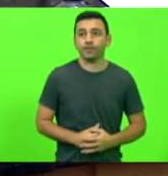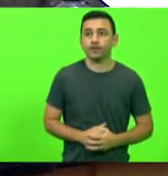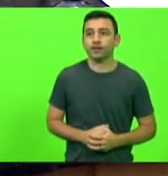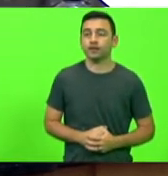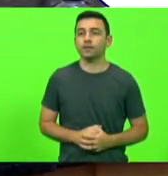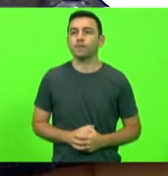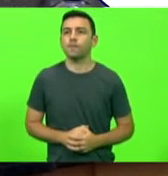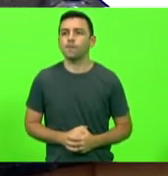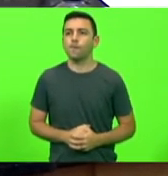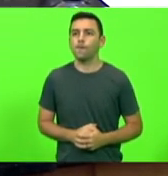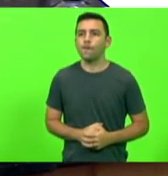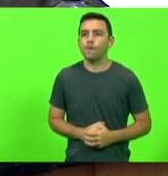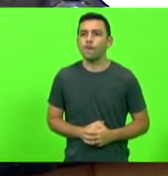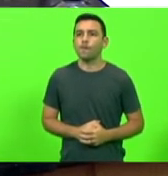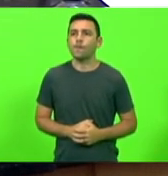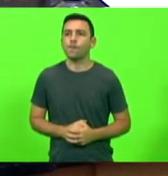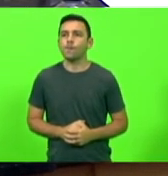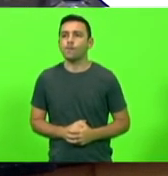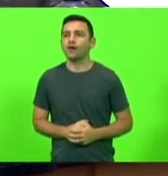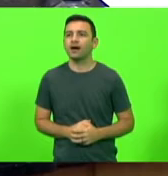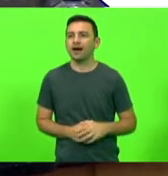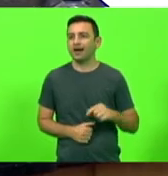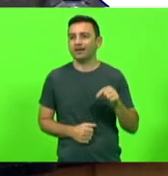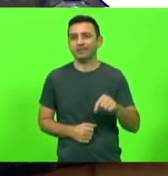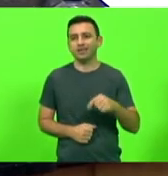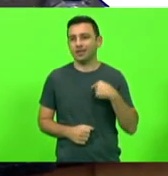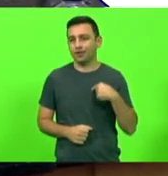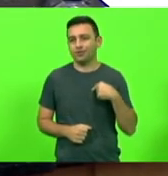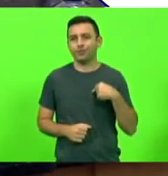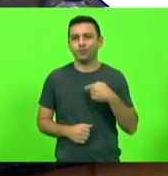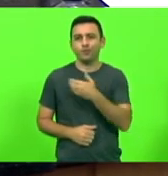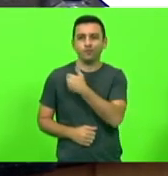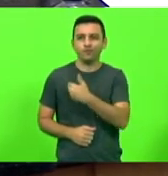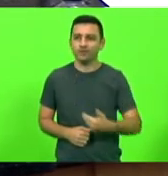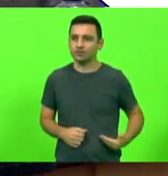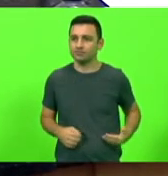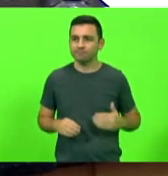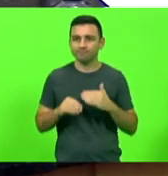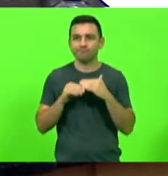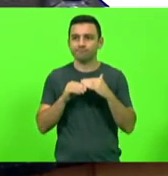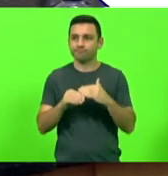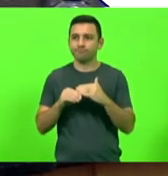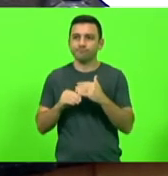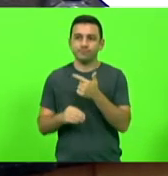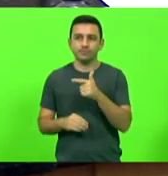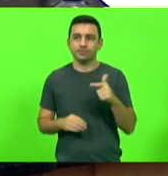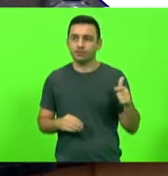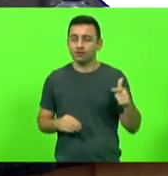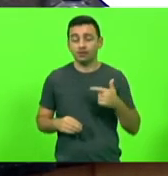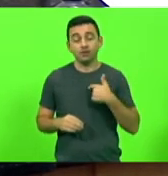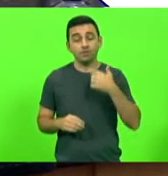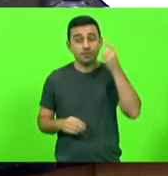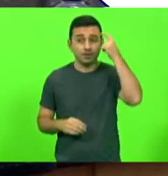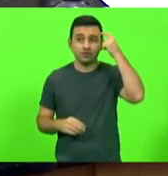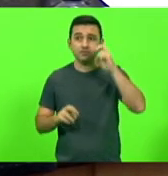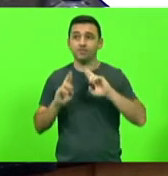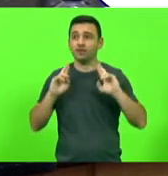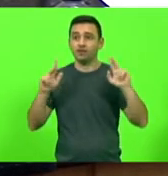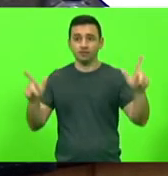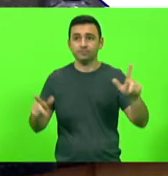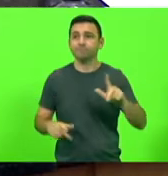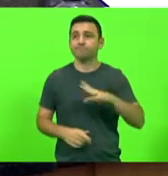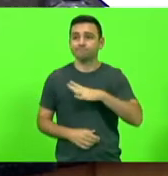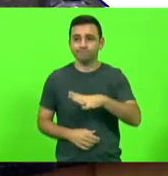que, com certeza, não é o tipo de governo em que eu me alinho, mas me pareceu um pouco inusitado e parabenizo pela coragem de